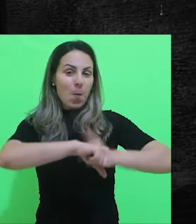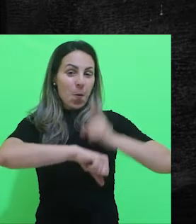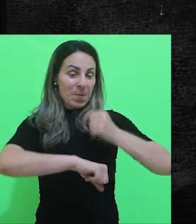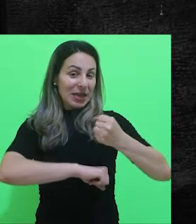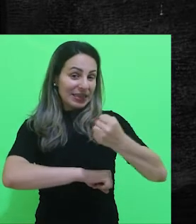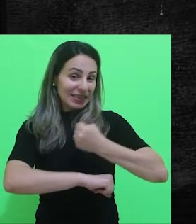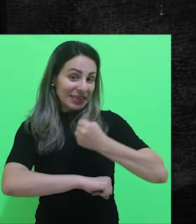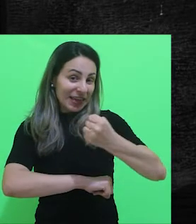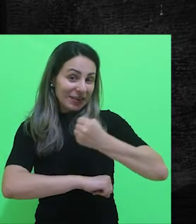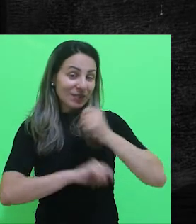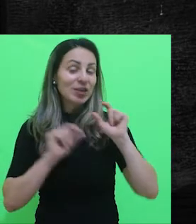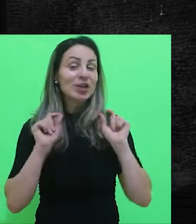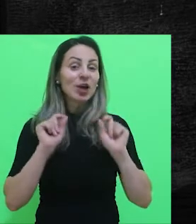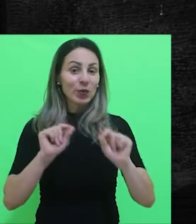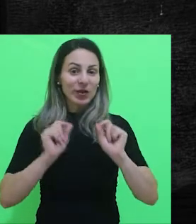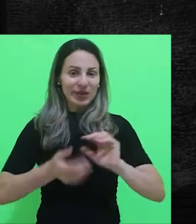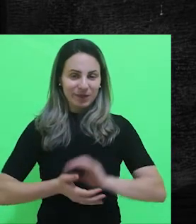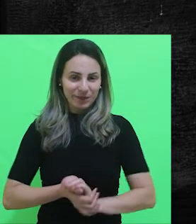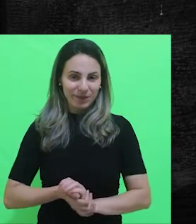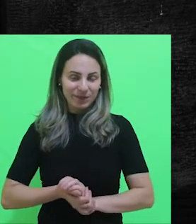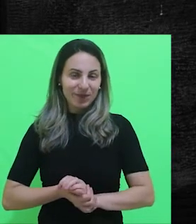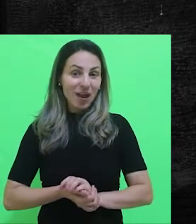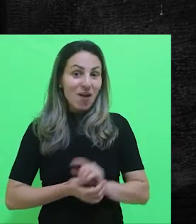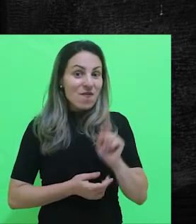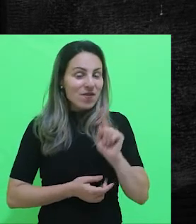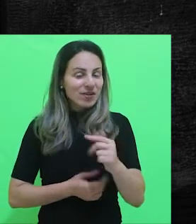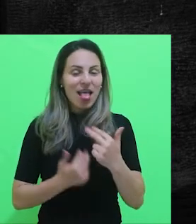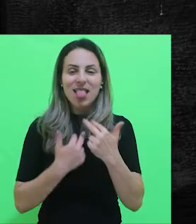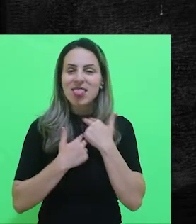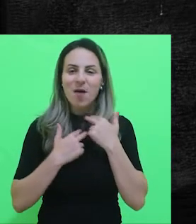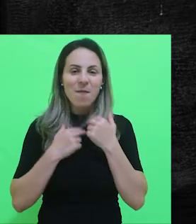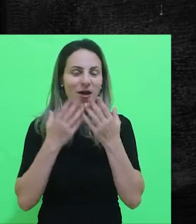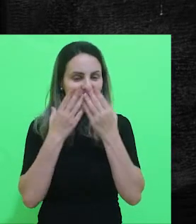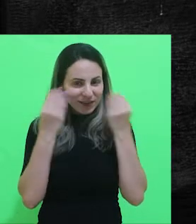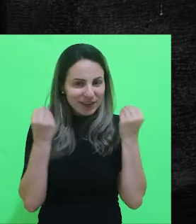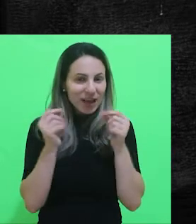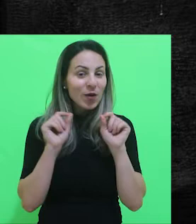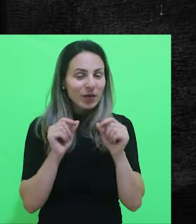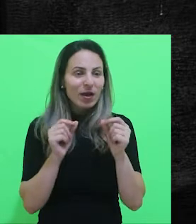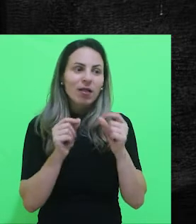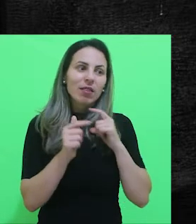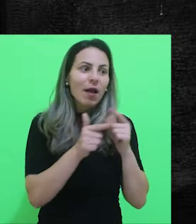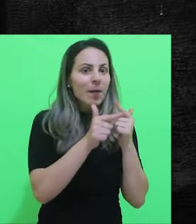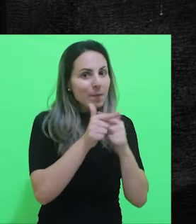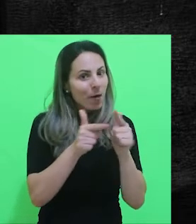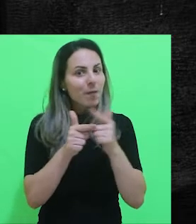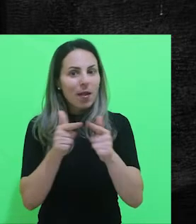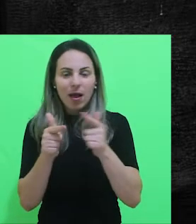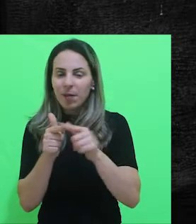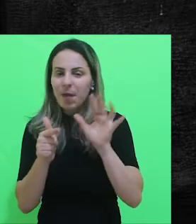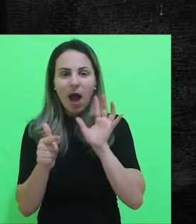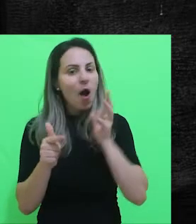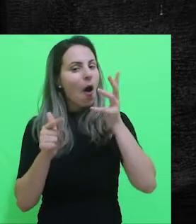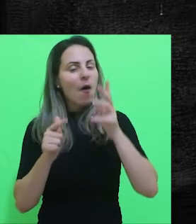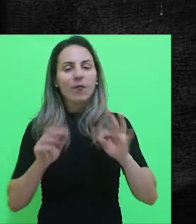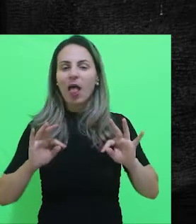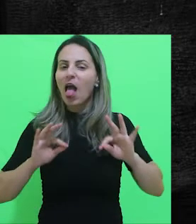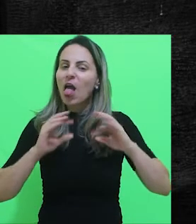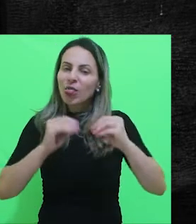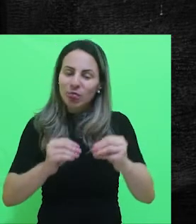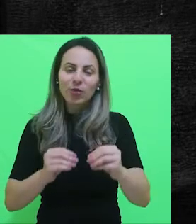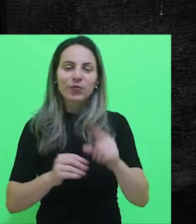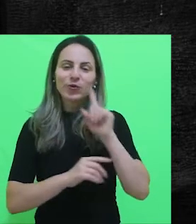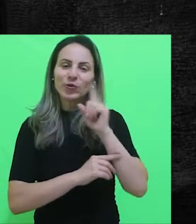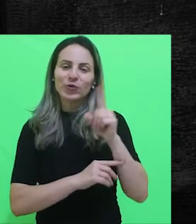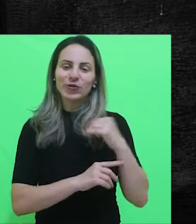etapas de entrevista é que você não esqueça que imprevistos podem acontecer. Tudo pode nos acontecer nesse dia